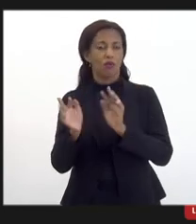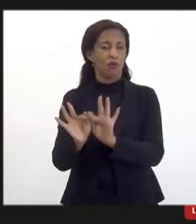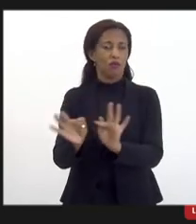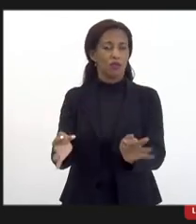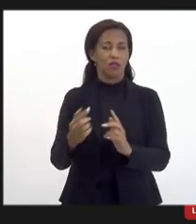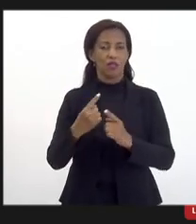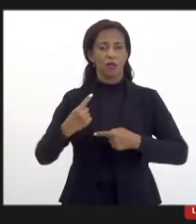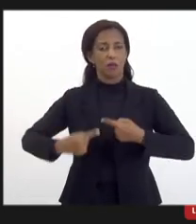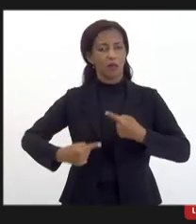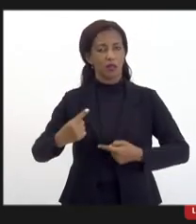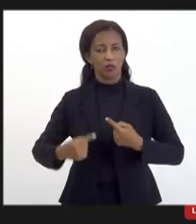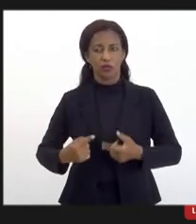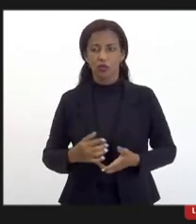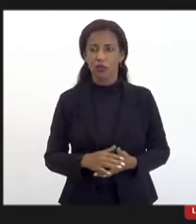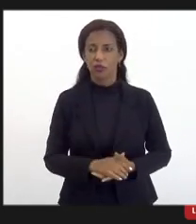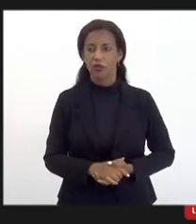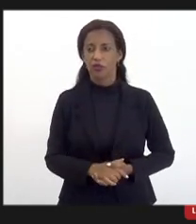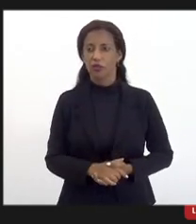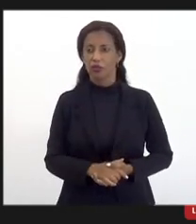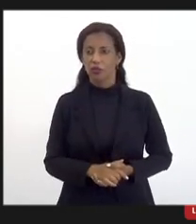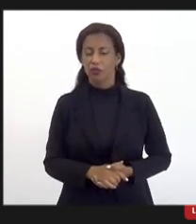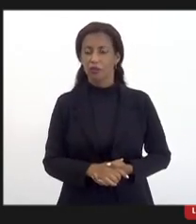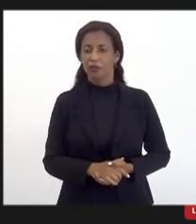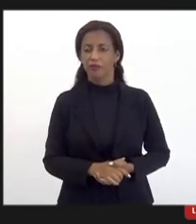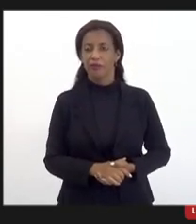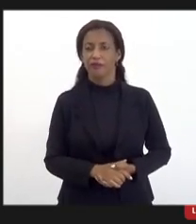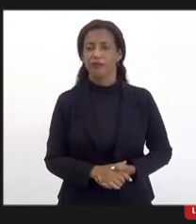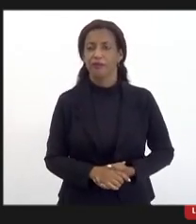discutir onde nós poderíamos começar